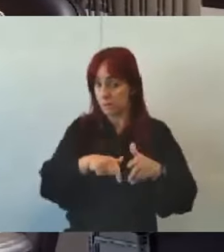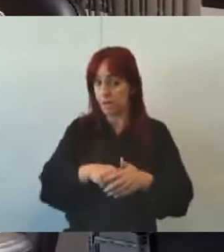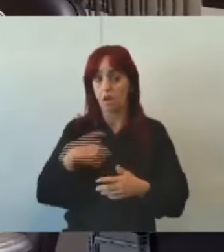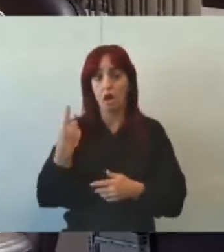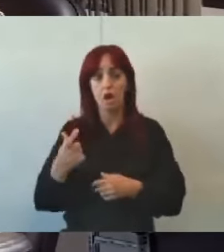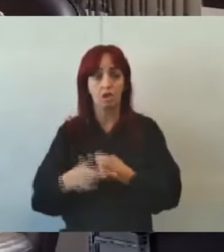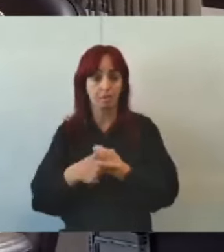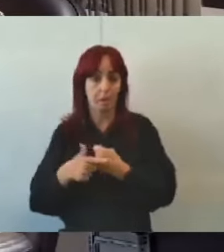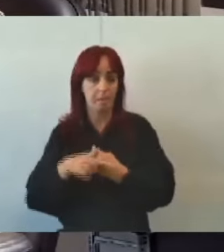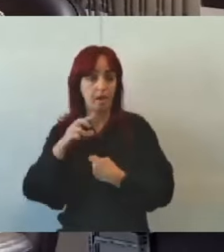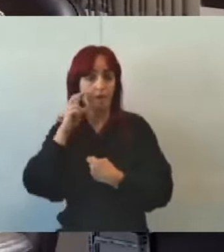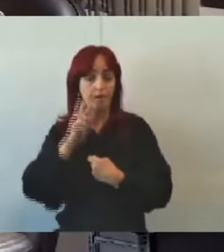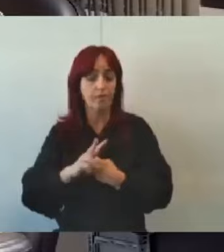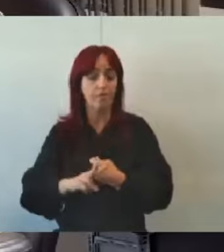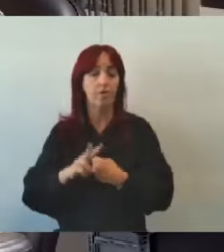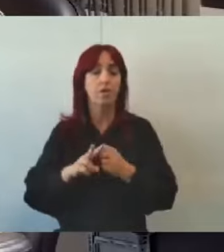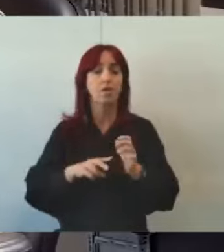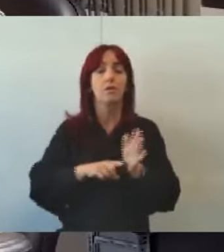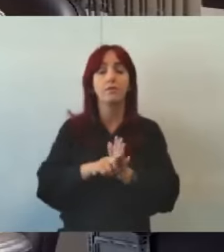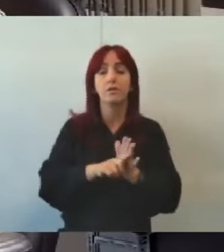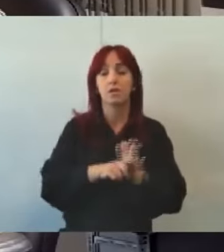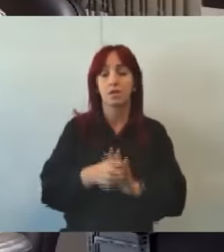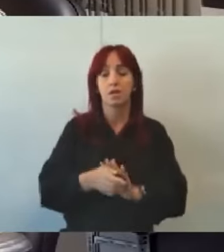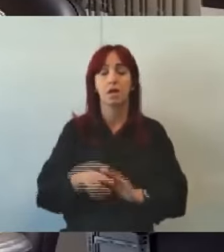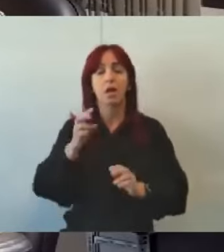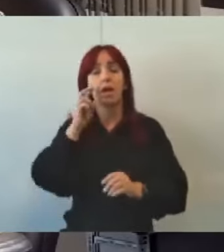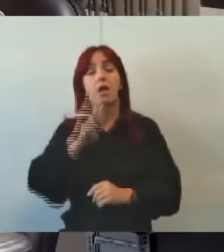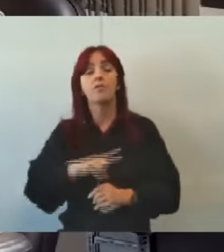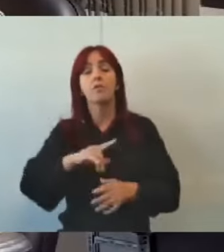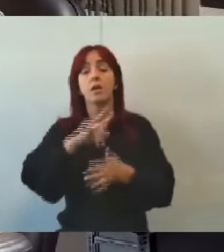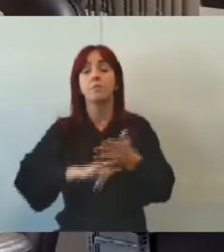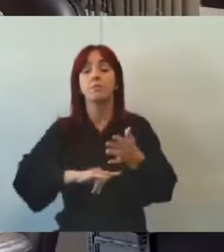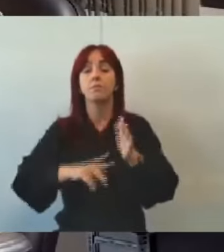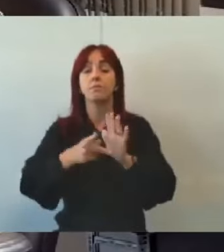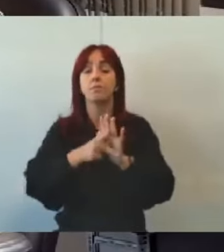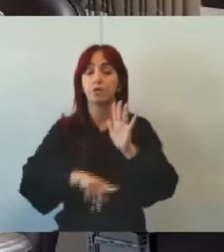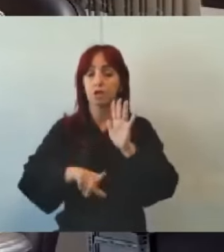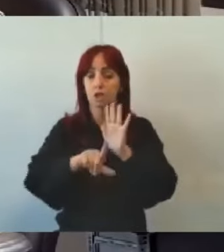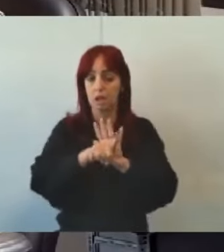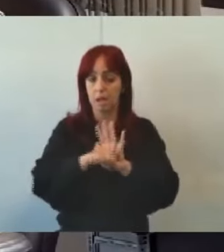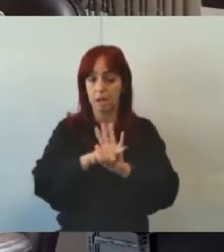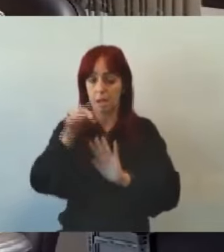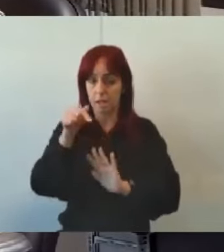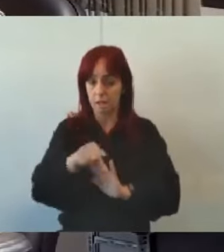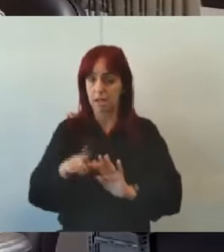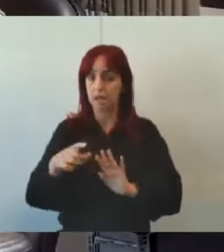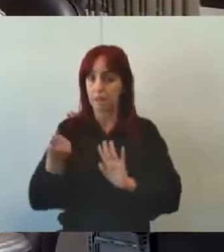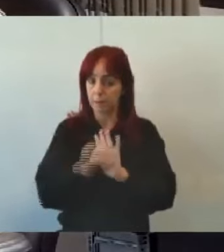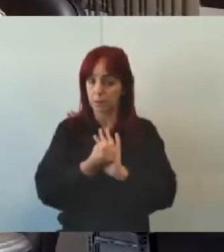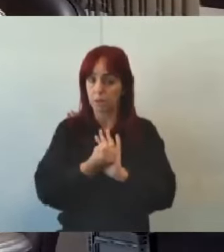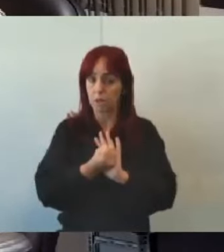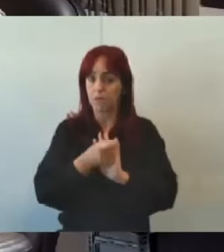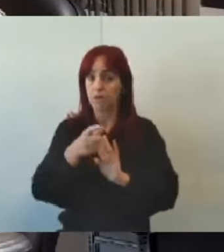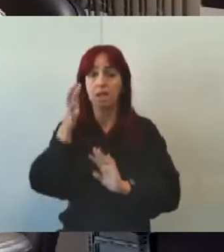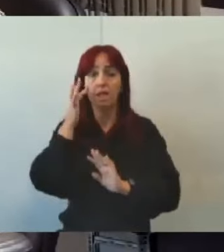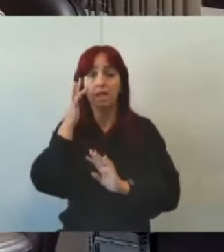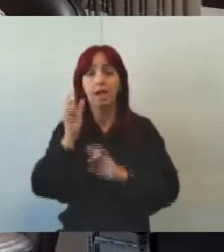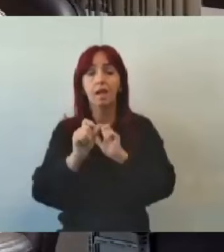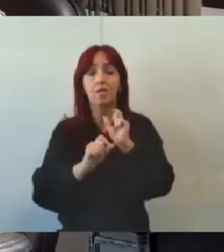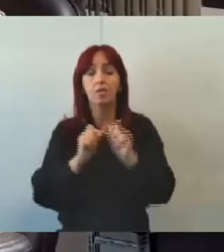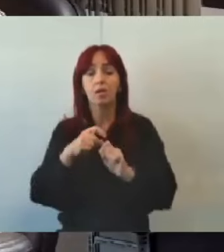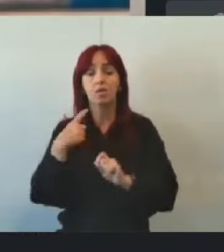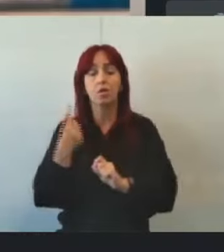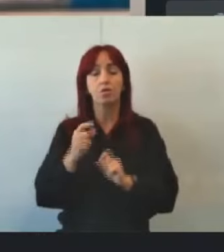sempre fiscalizar e cobrar. Eu vou ler o projeto de lei aqui para vocês. Também está protocolado, só para vocês terem uma ideia do que a gente é